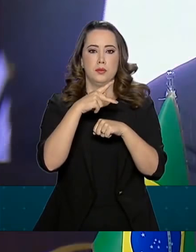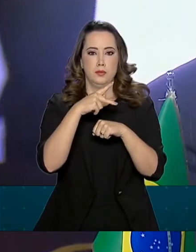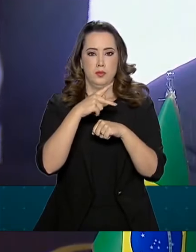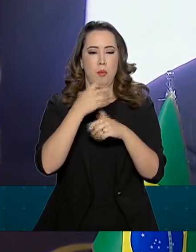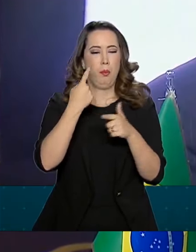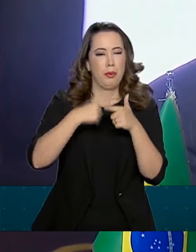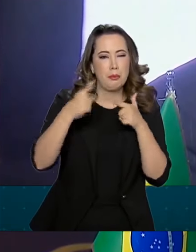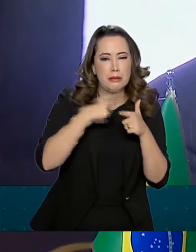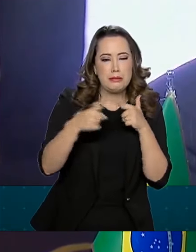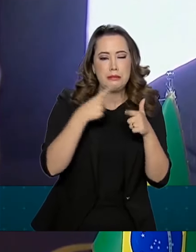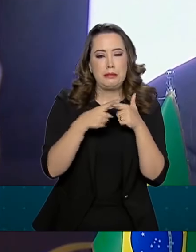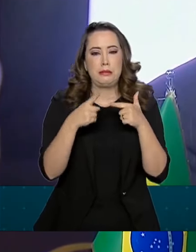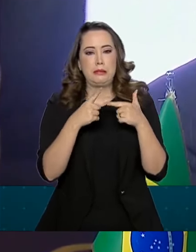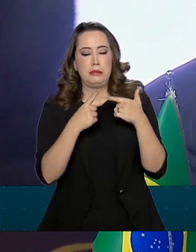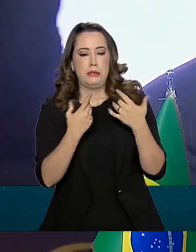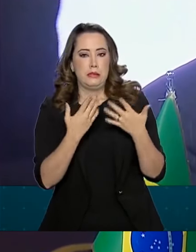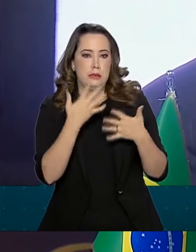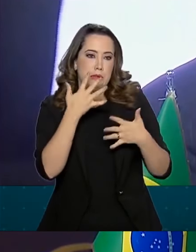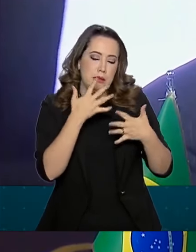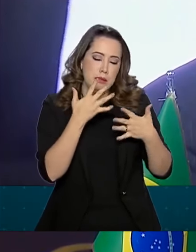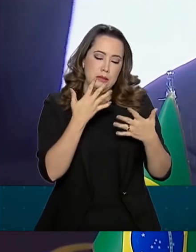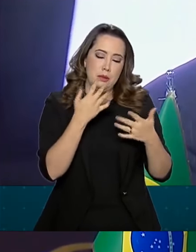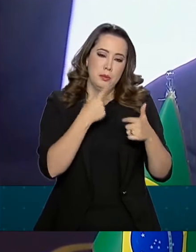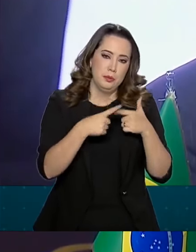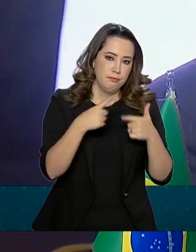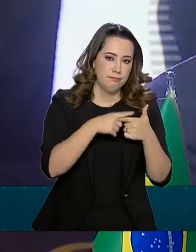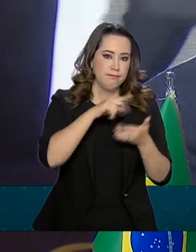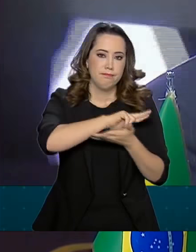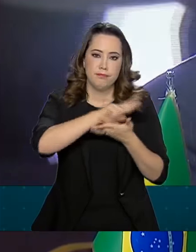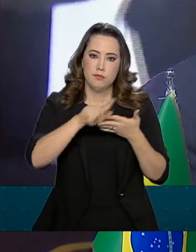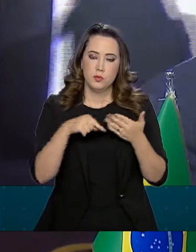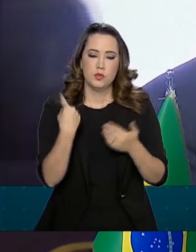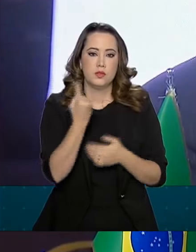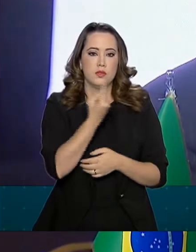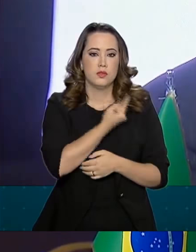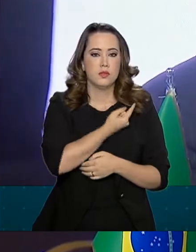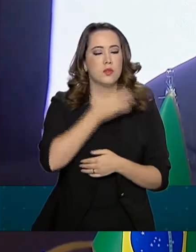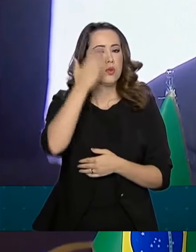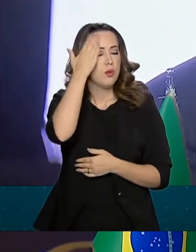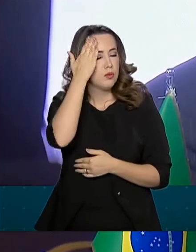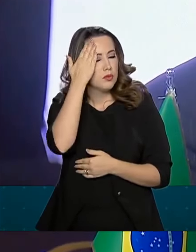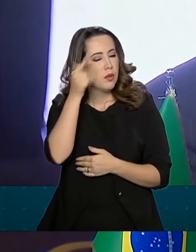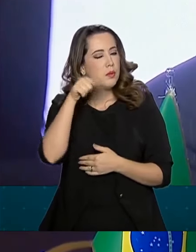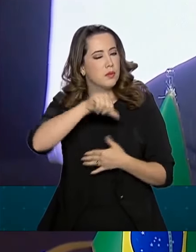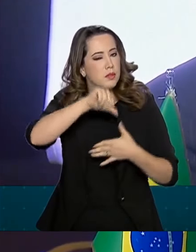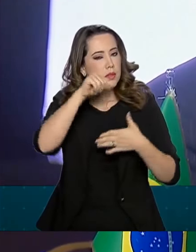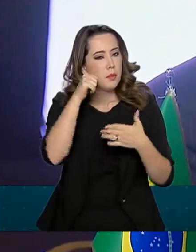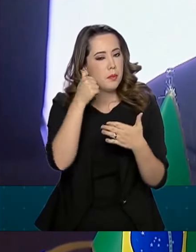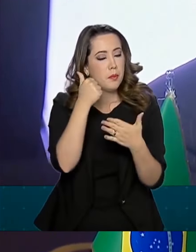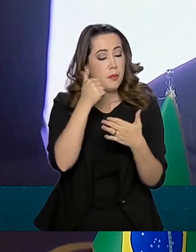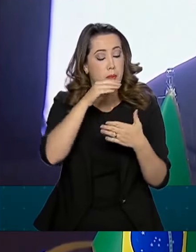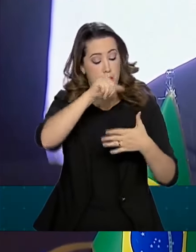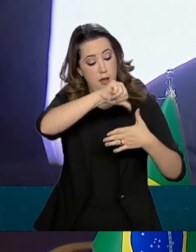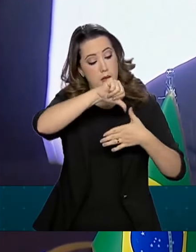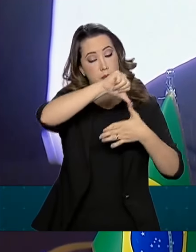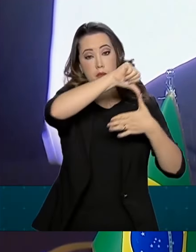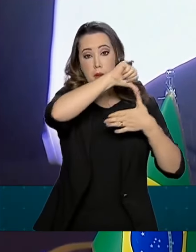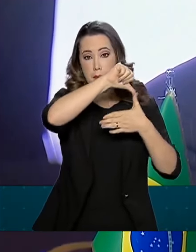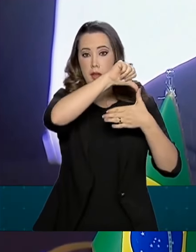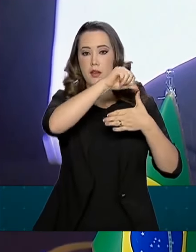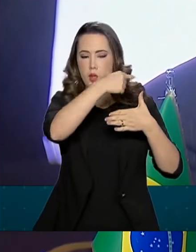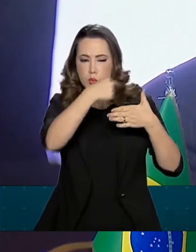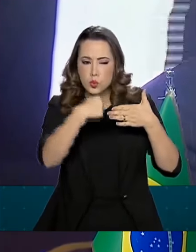cambaleante. E nós sabemos que, para a América do Sul como um todo, é bom que o Brasil vai bem.